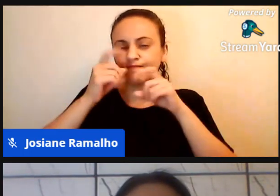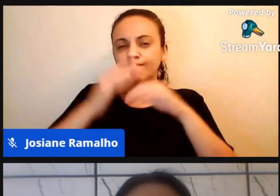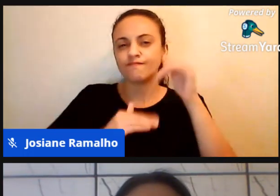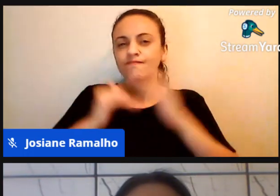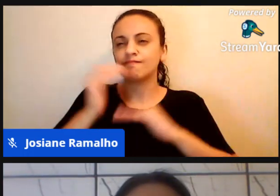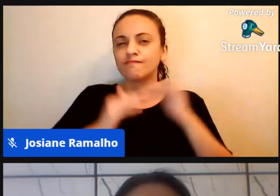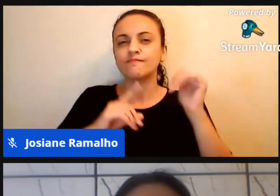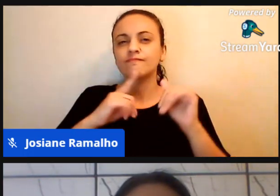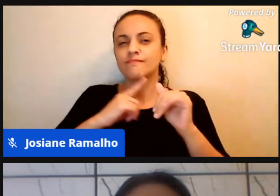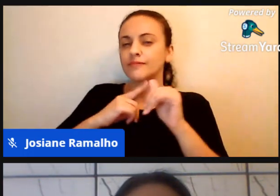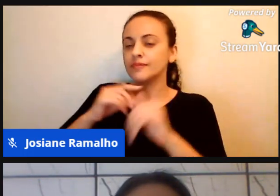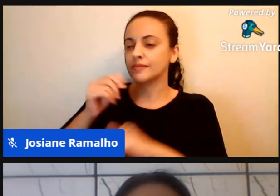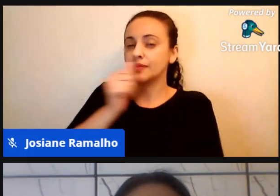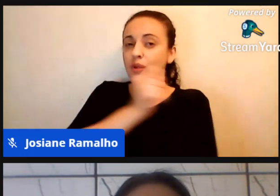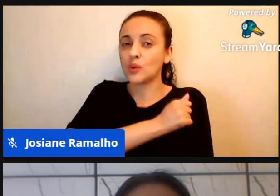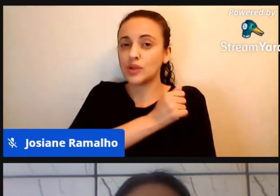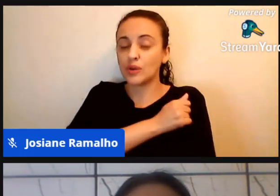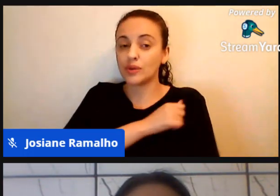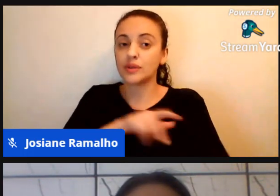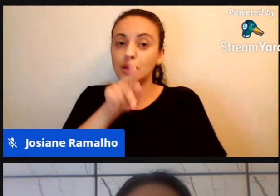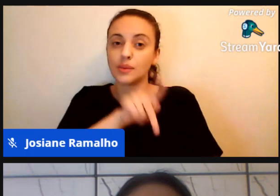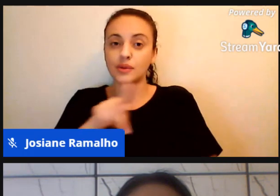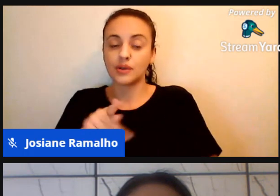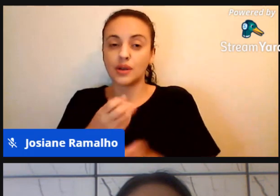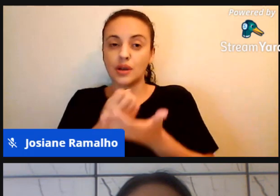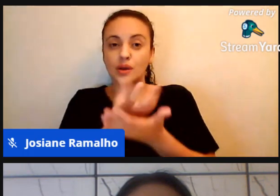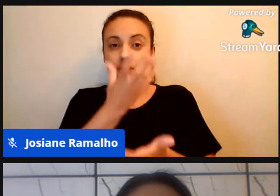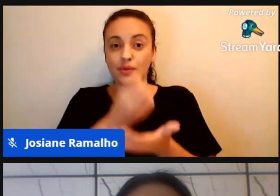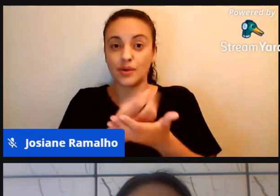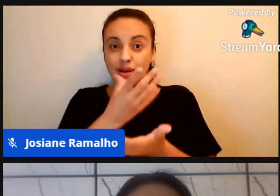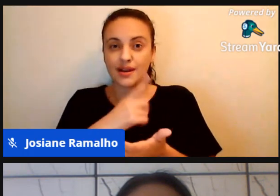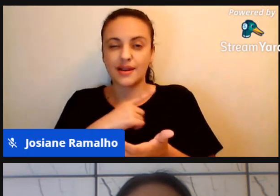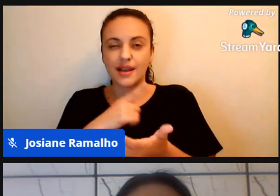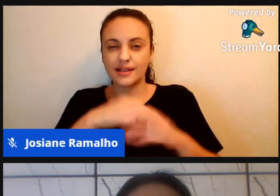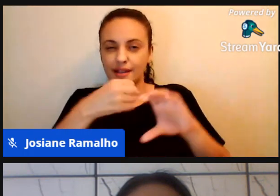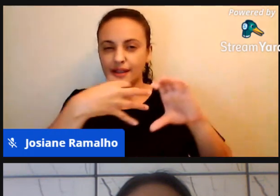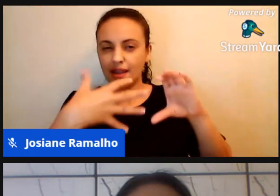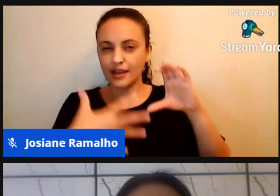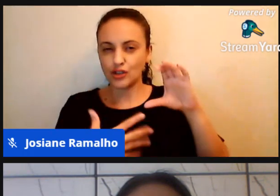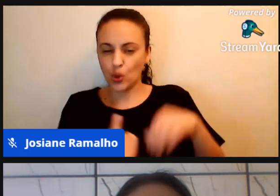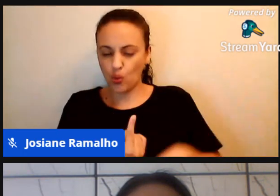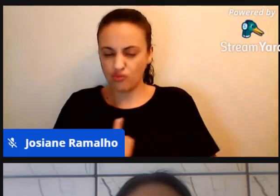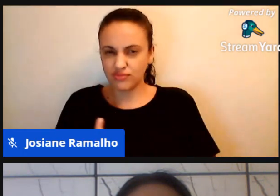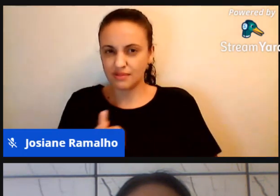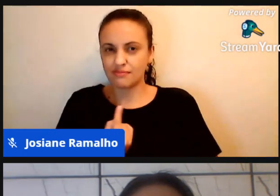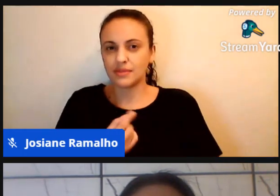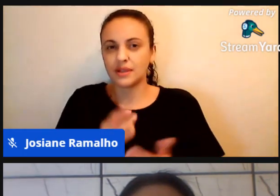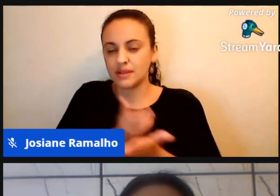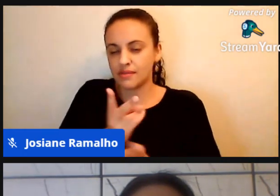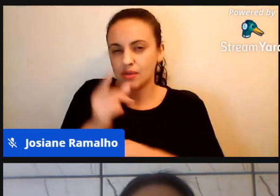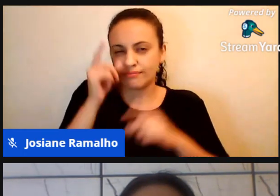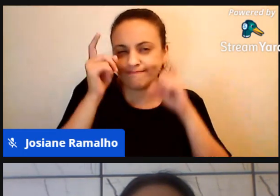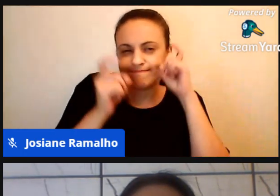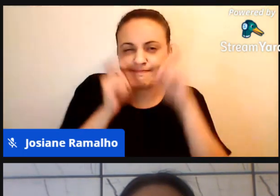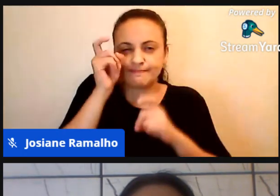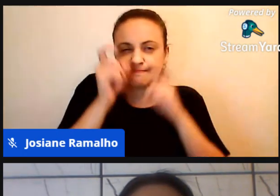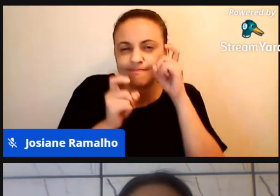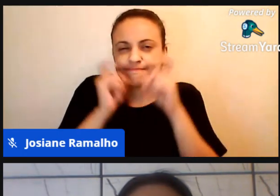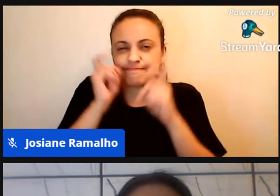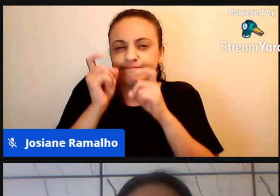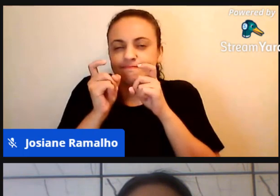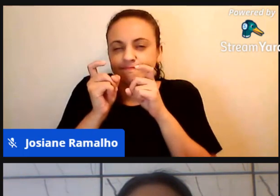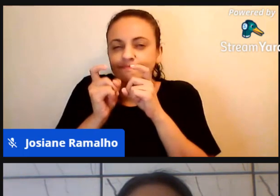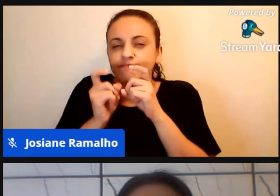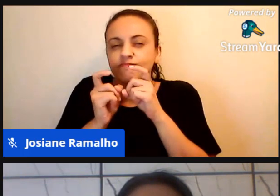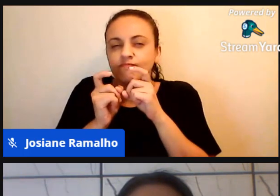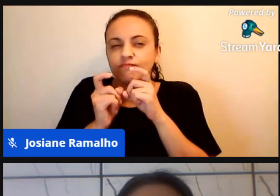e o professor alfabetizador, ele tem essa singularidade, de estar sempre preocupado, de estar sempre buscando uma nova